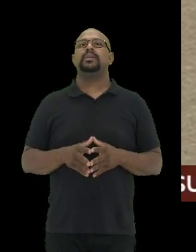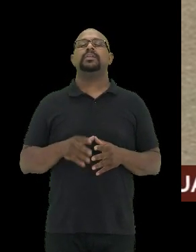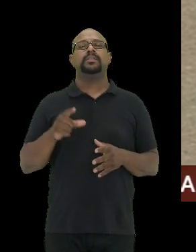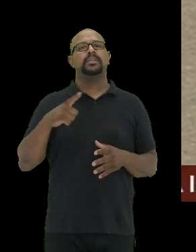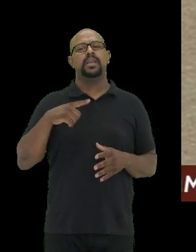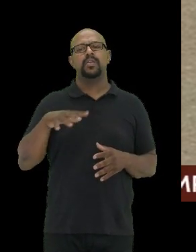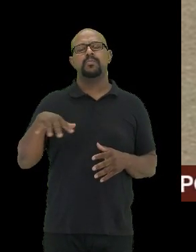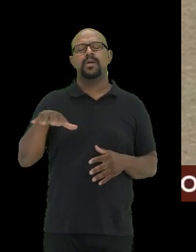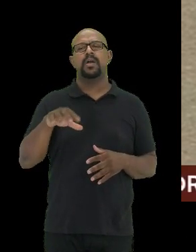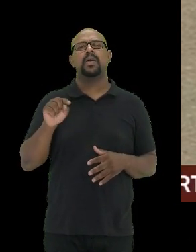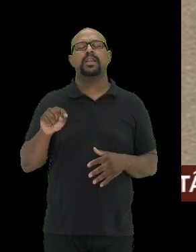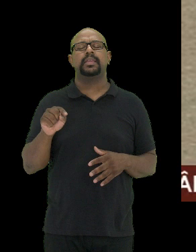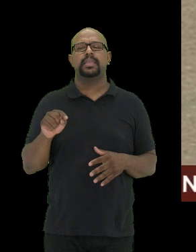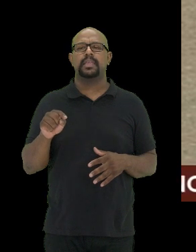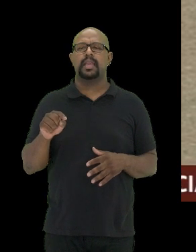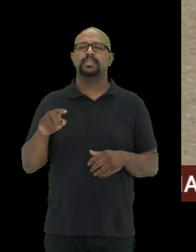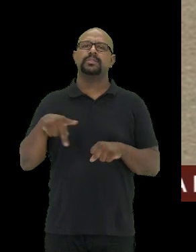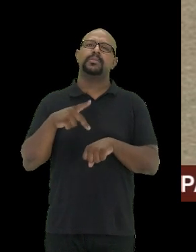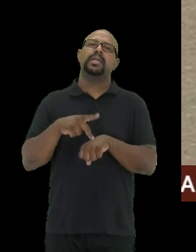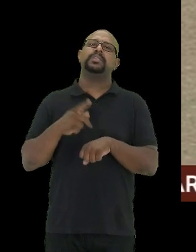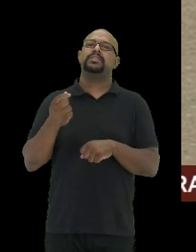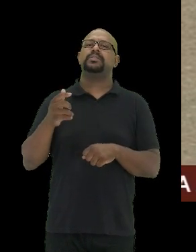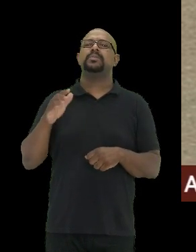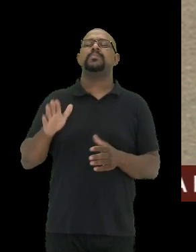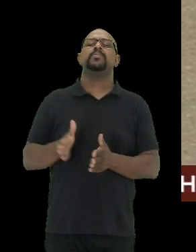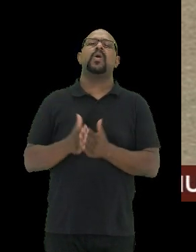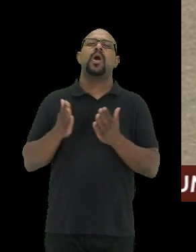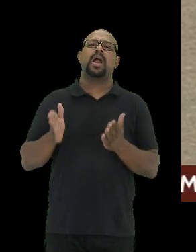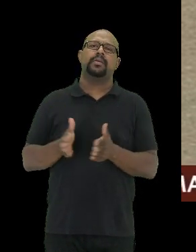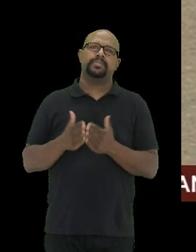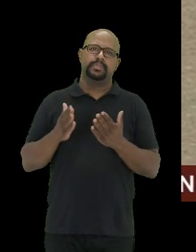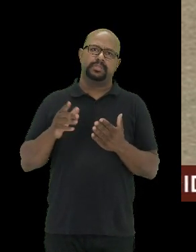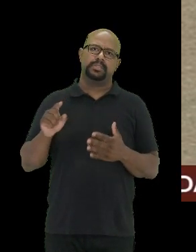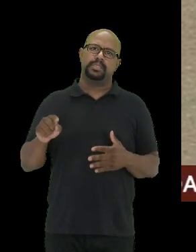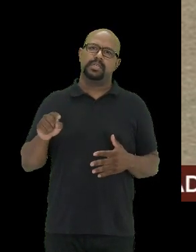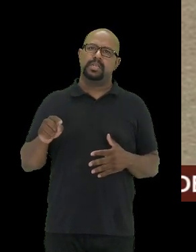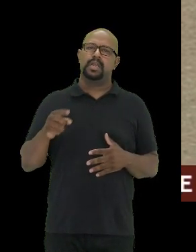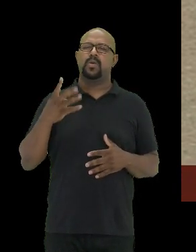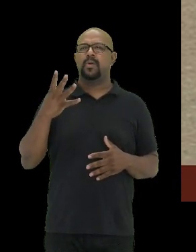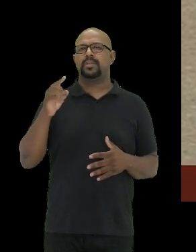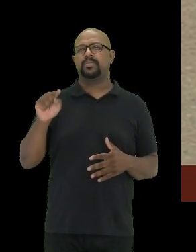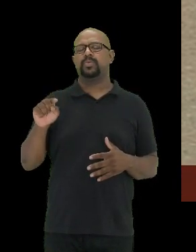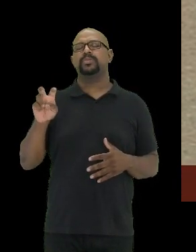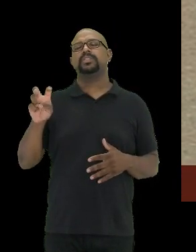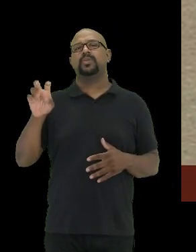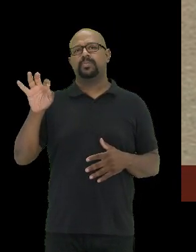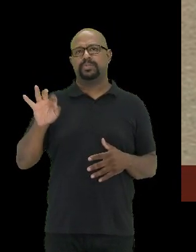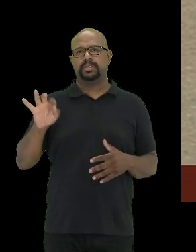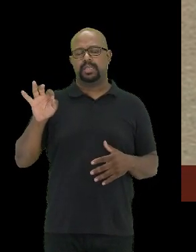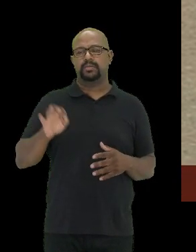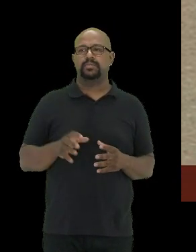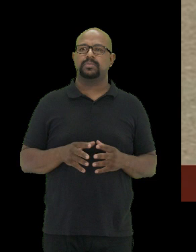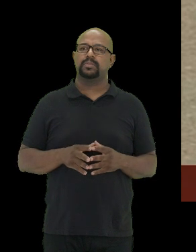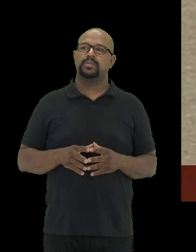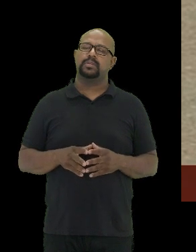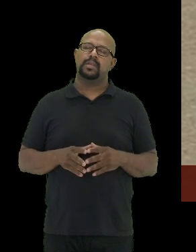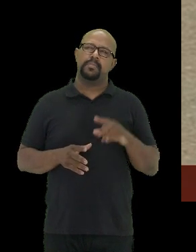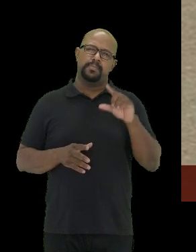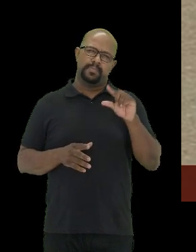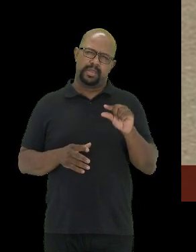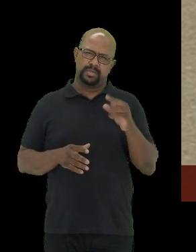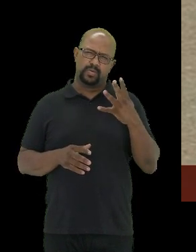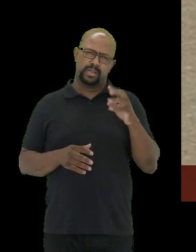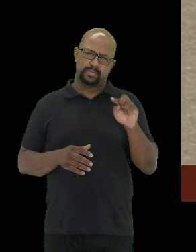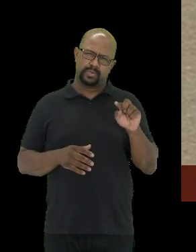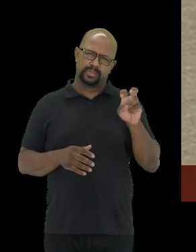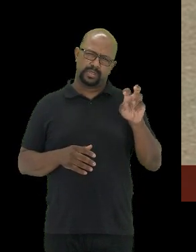situação que agora nos países de baixa renda, agora o dado já é 4,5%, menos do que 4,5